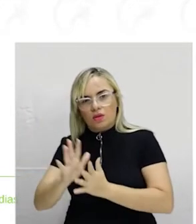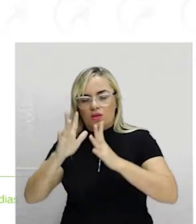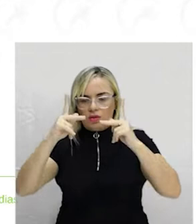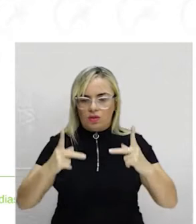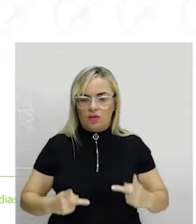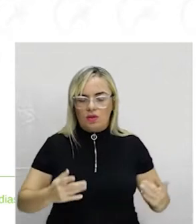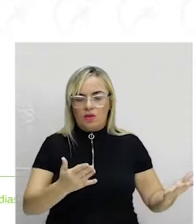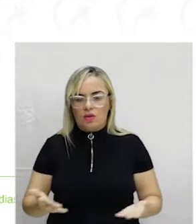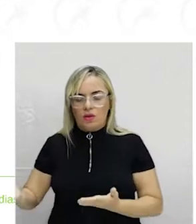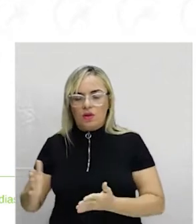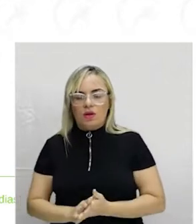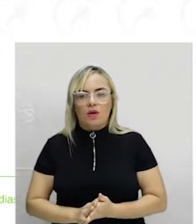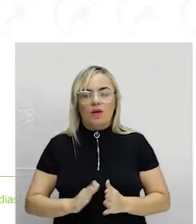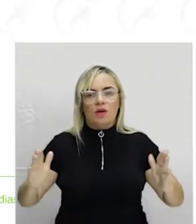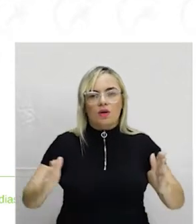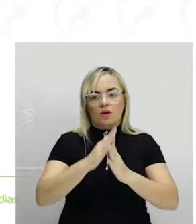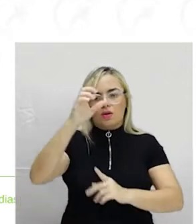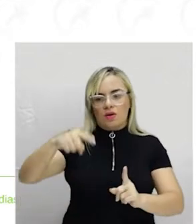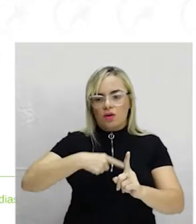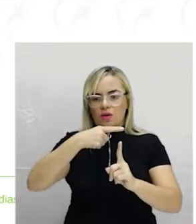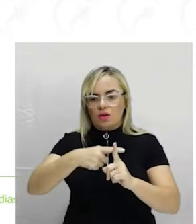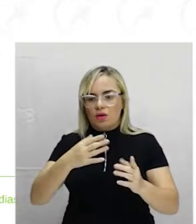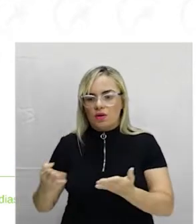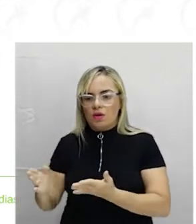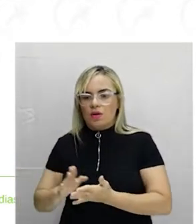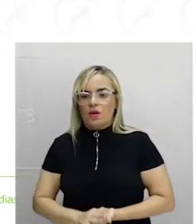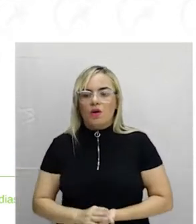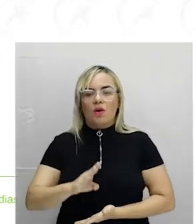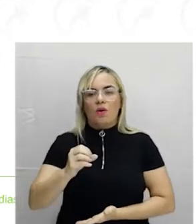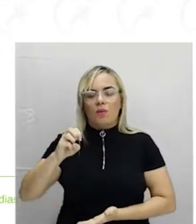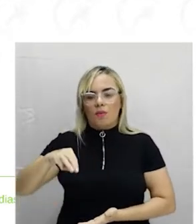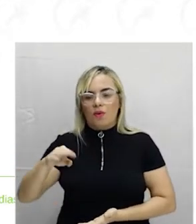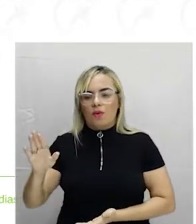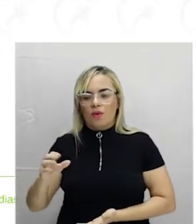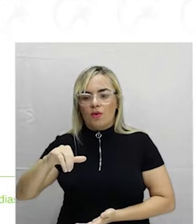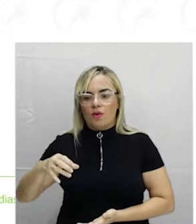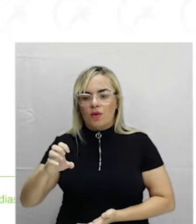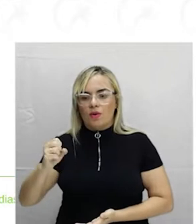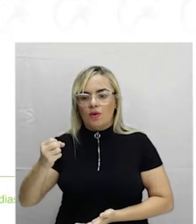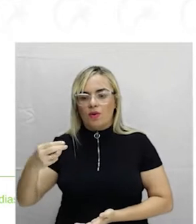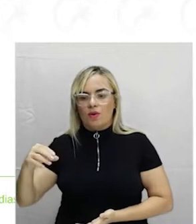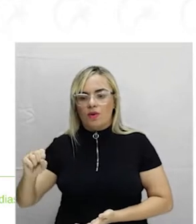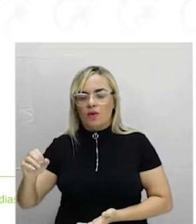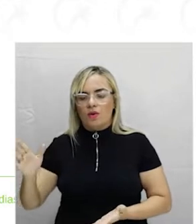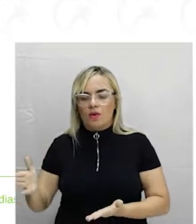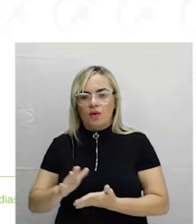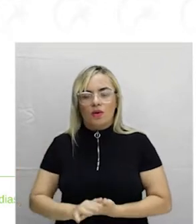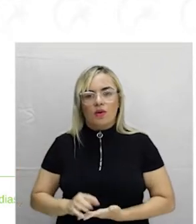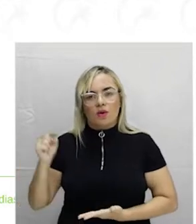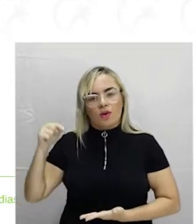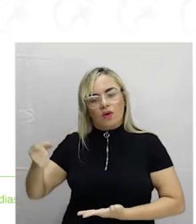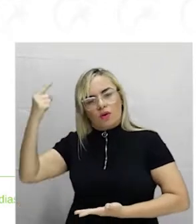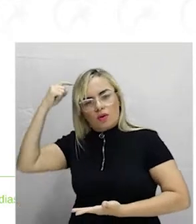cidade chamada Congonhas do Campo, a igreja de Bom Jesus Matosinhos, que Antônio Francisco Lisboa construiu a ideia do projeto,